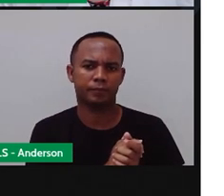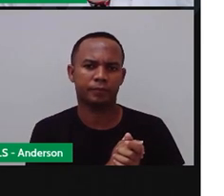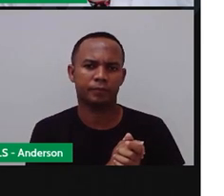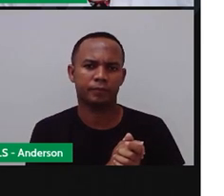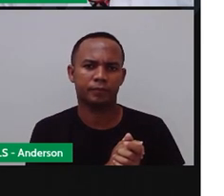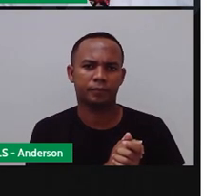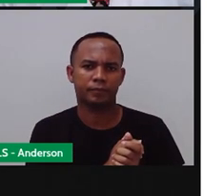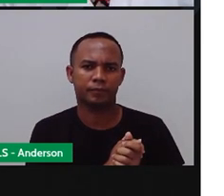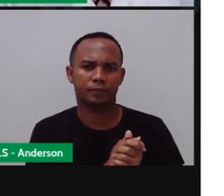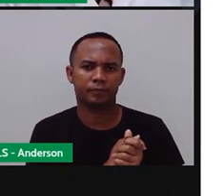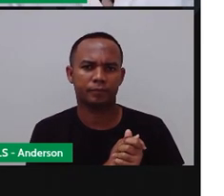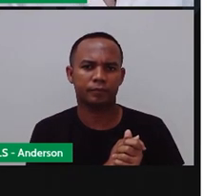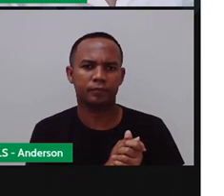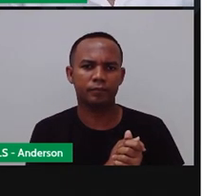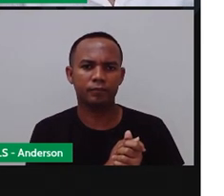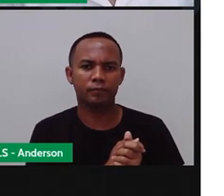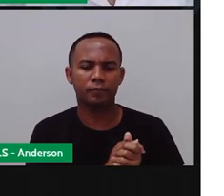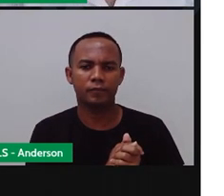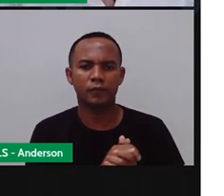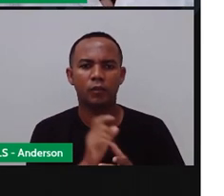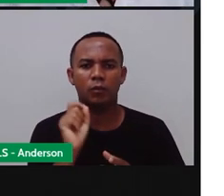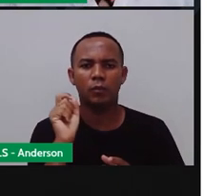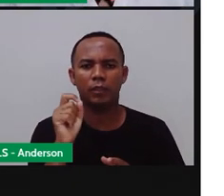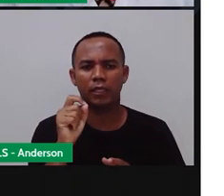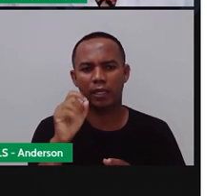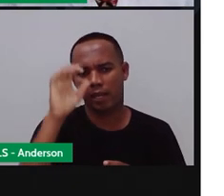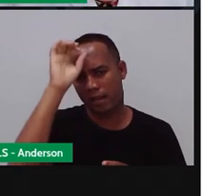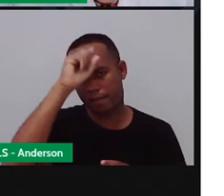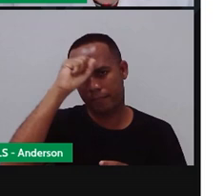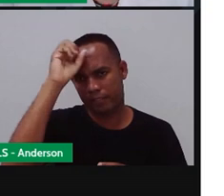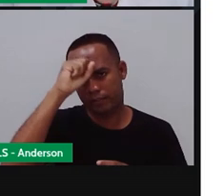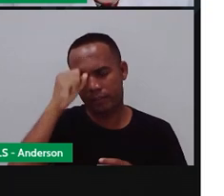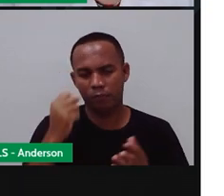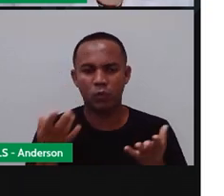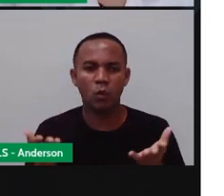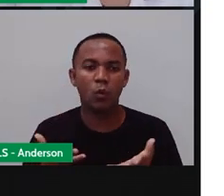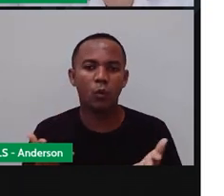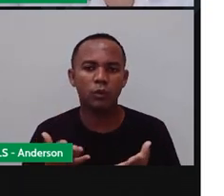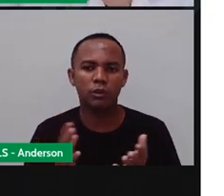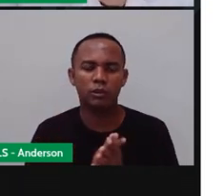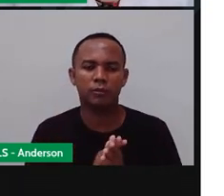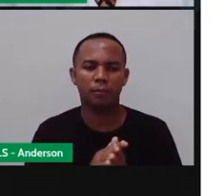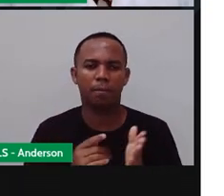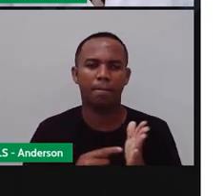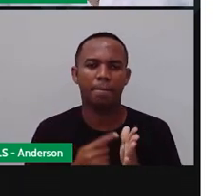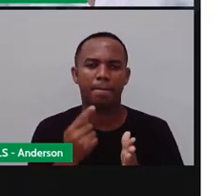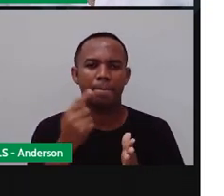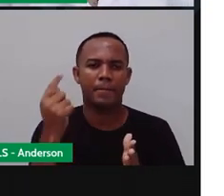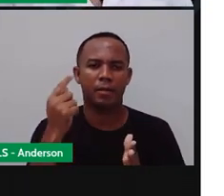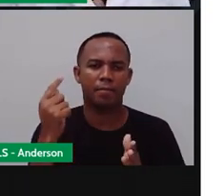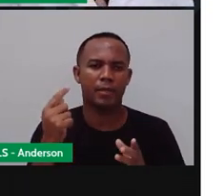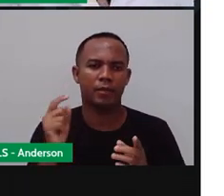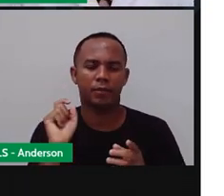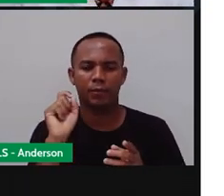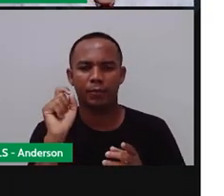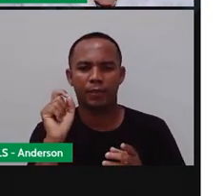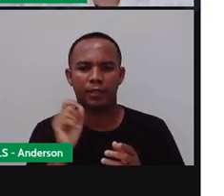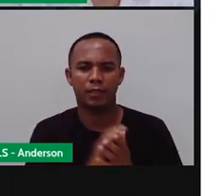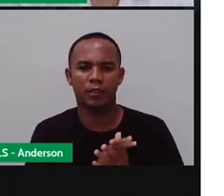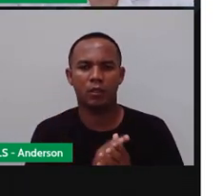Bom, o que foi que aprendemos hoje? Não foi isso? Primeiro, vamos lá, Andressa, para o nosso